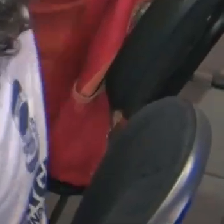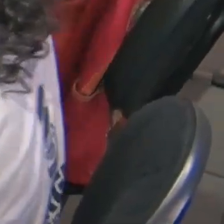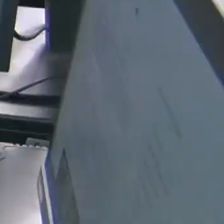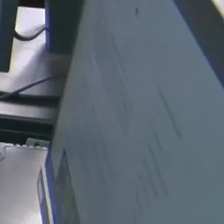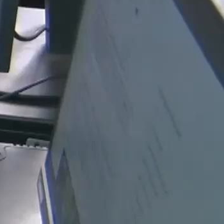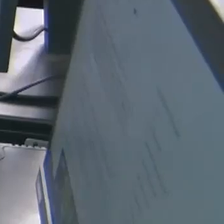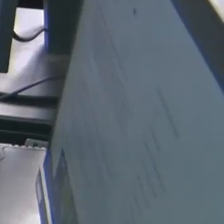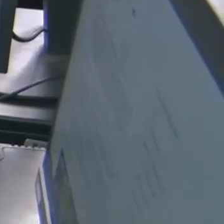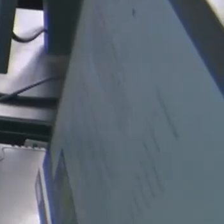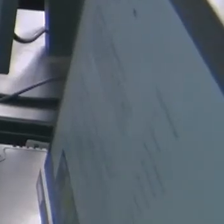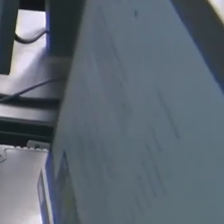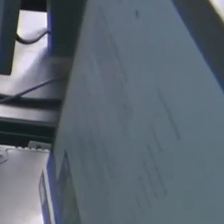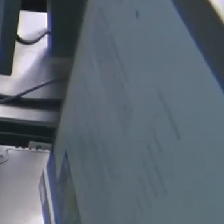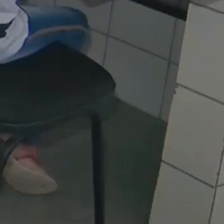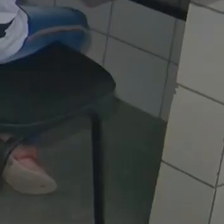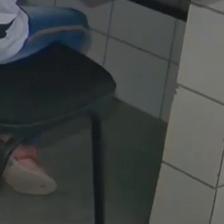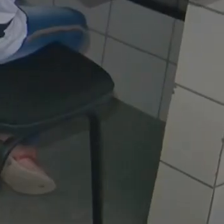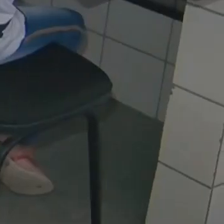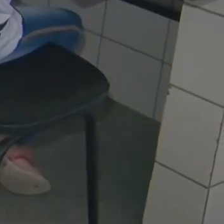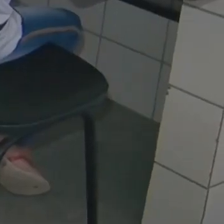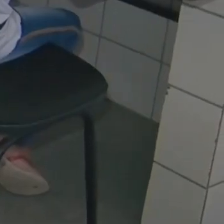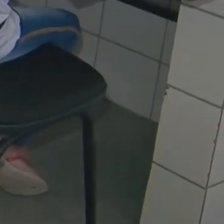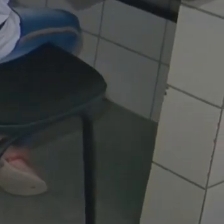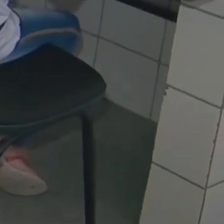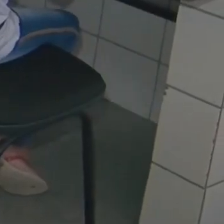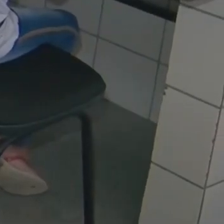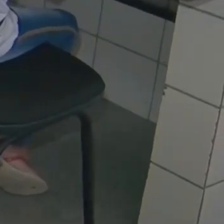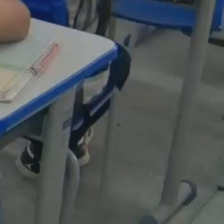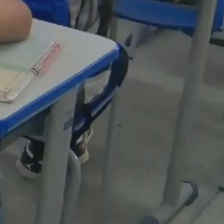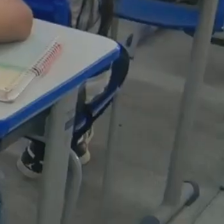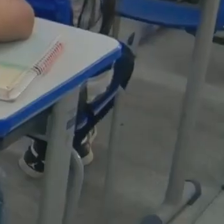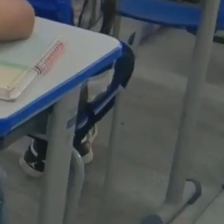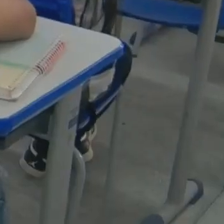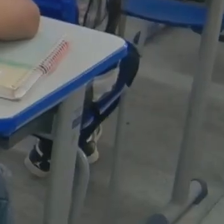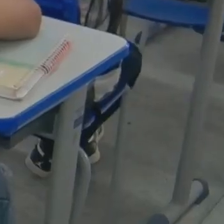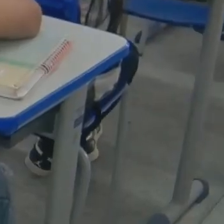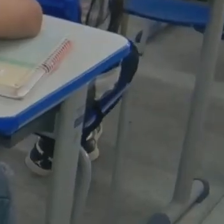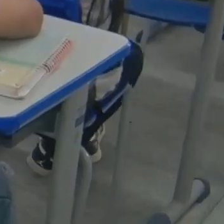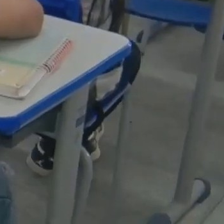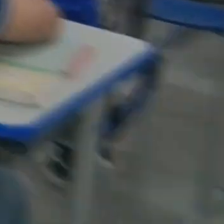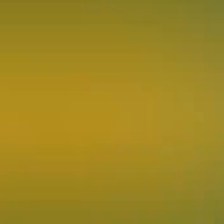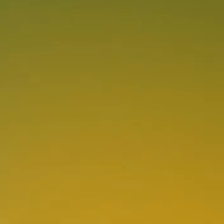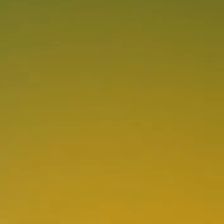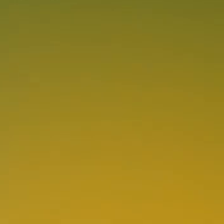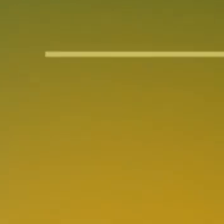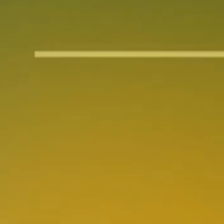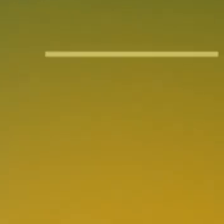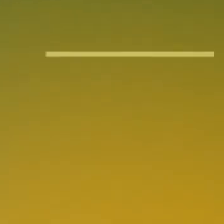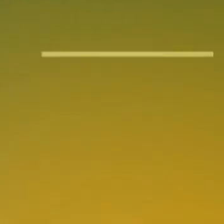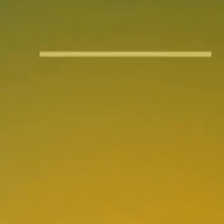conectividade, além de trabalhar para avançar em áreas fundamentais como português e matemática.